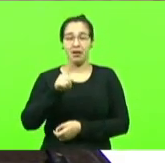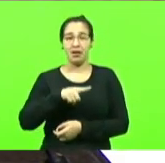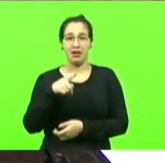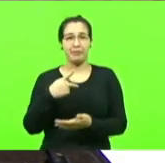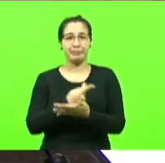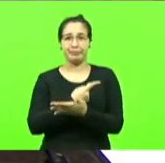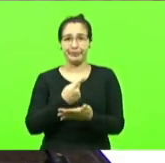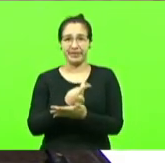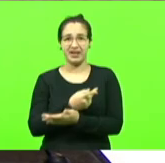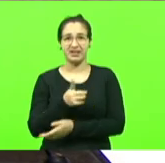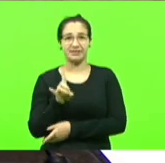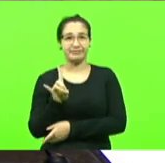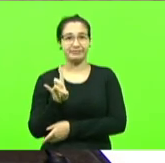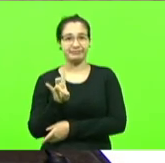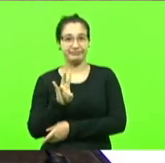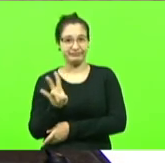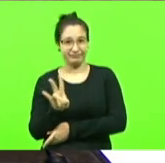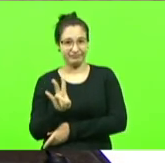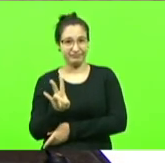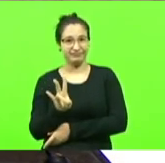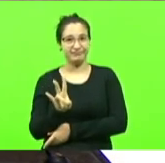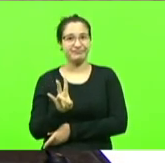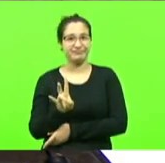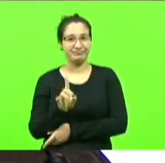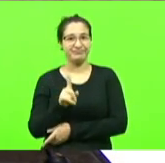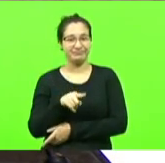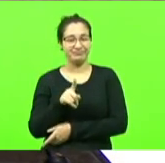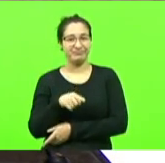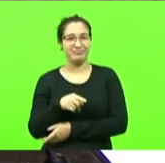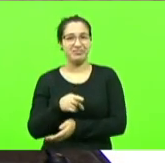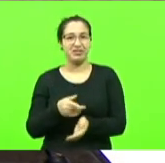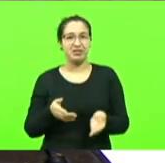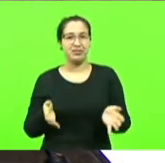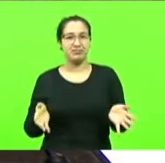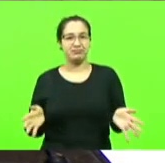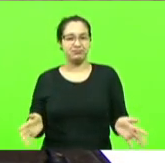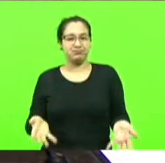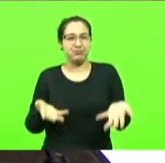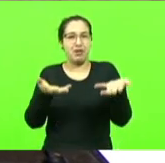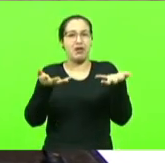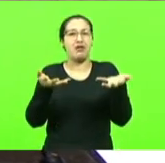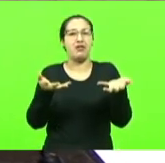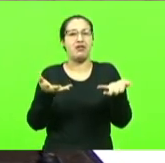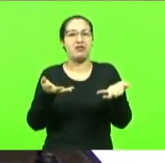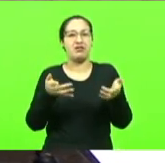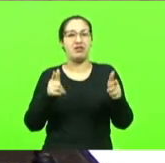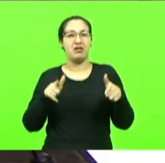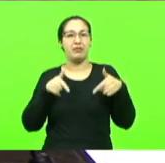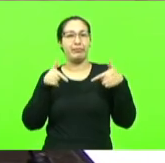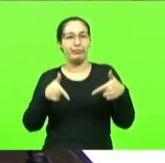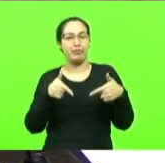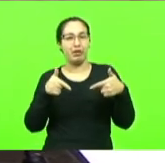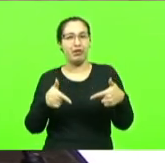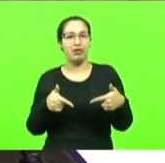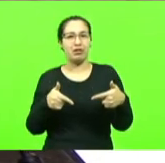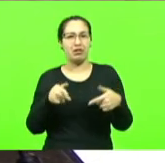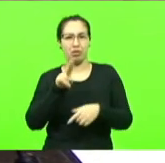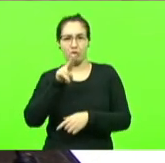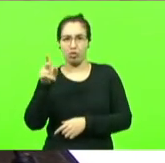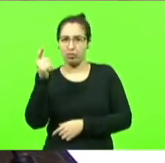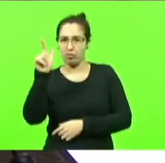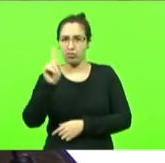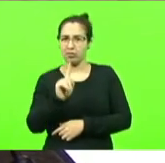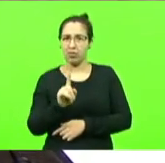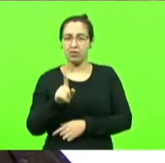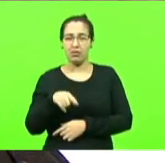não é homossexualismo essa promoção esse ativismo não tem outro nome é